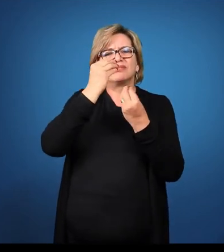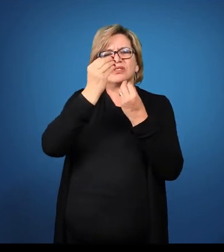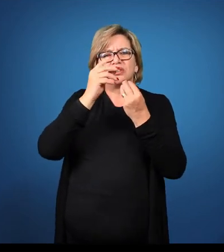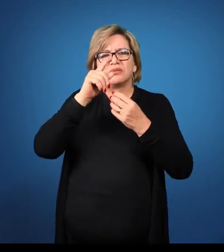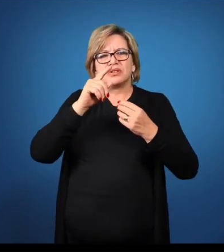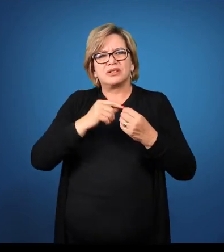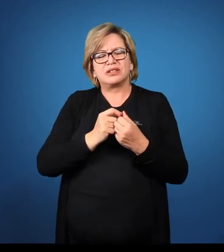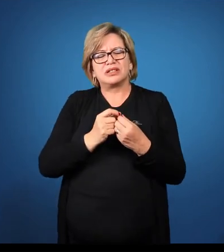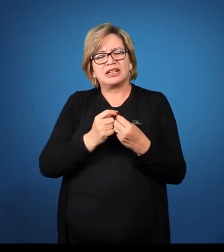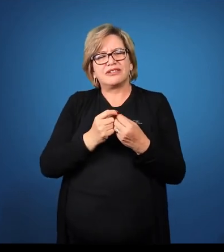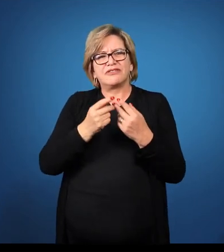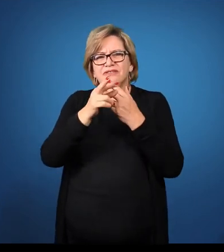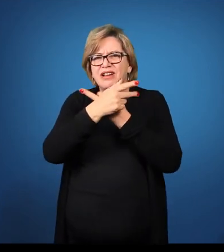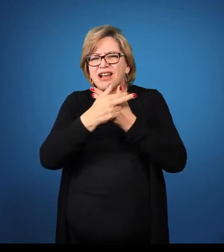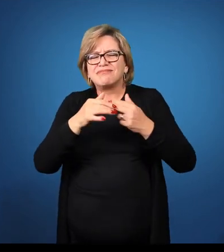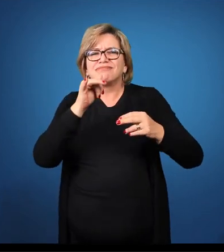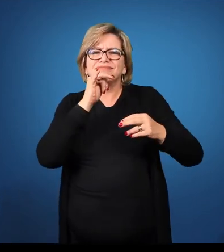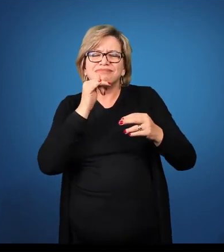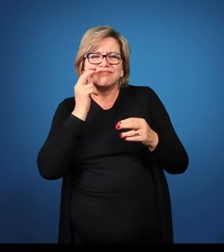Dissimilis.